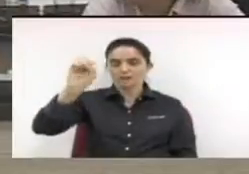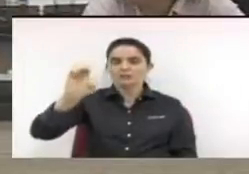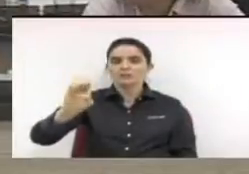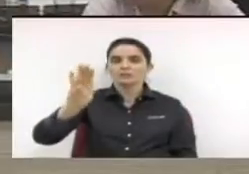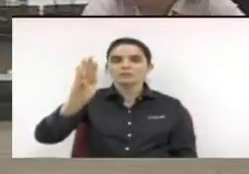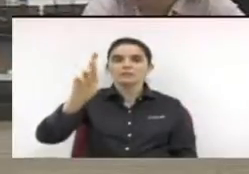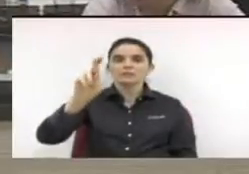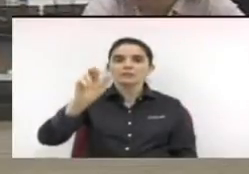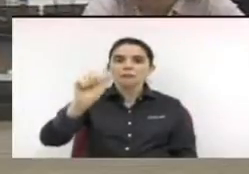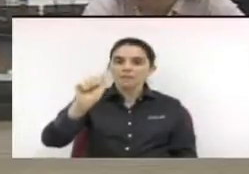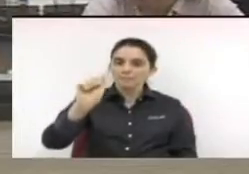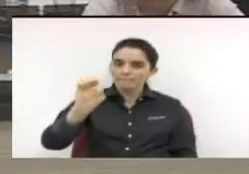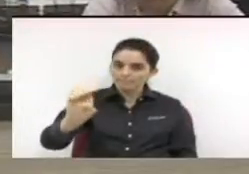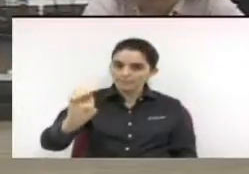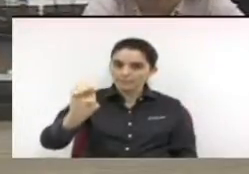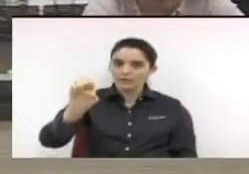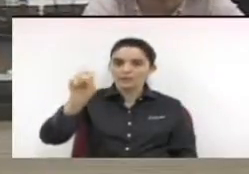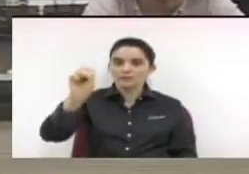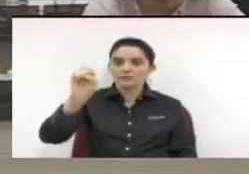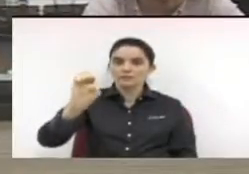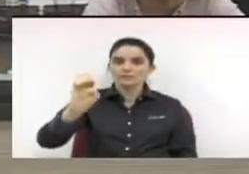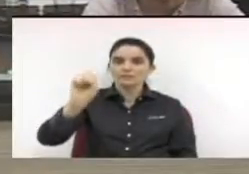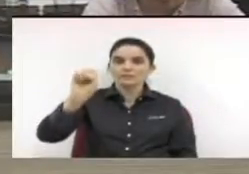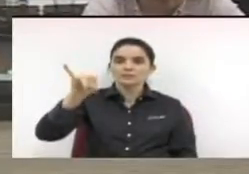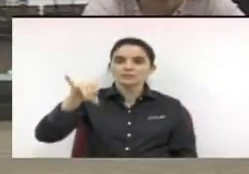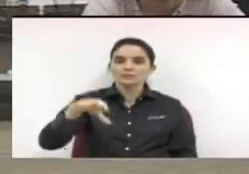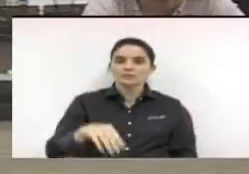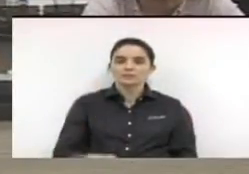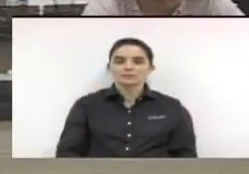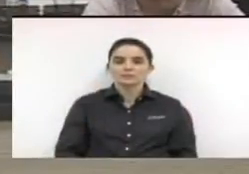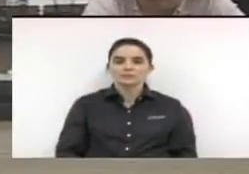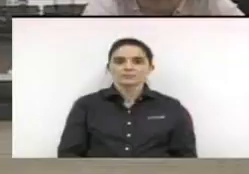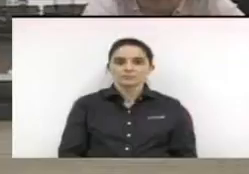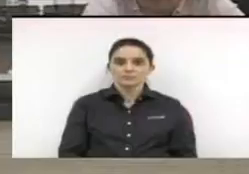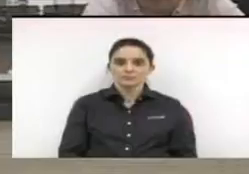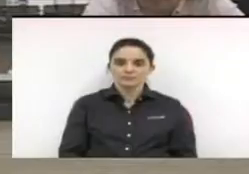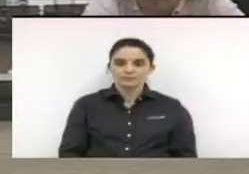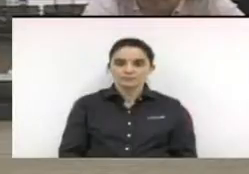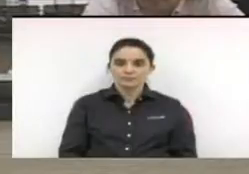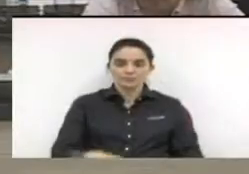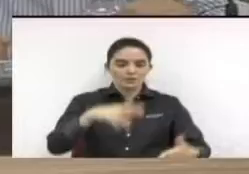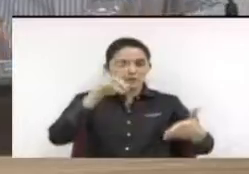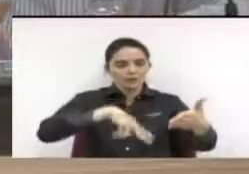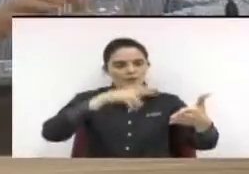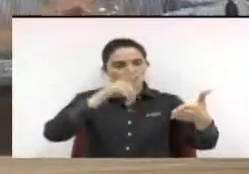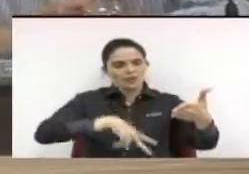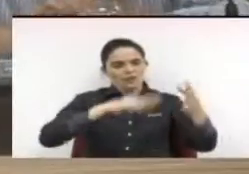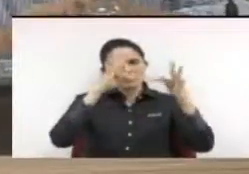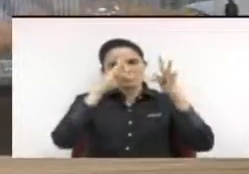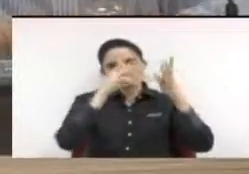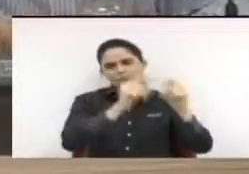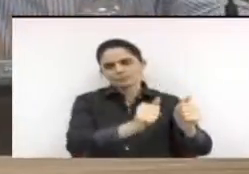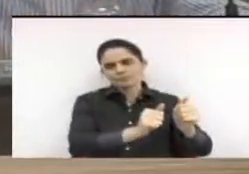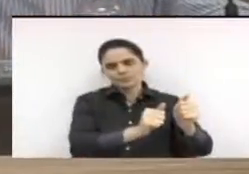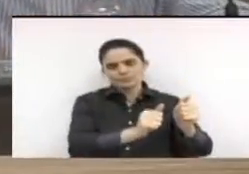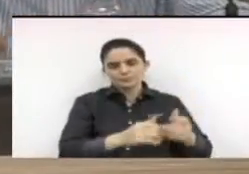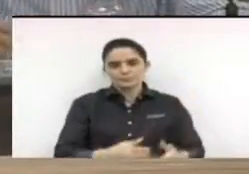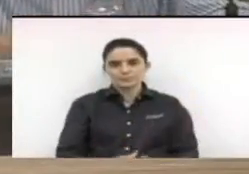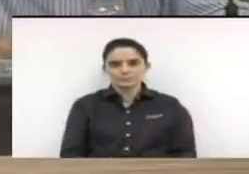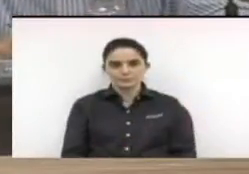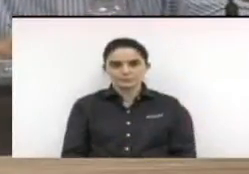Eu faço um requerimento solicitando que o primeiro secretário leia na íntegra a moção. Por gentileza, muito obrigado. Requerimento